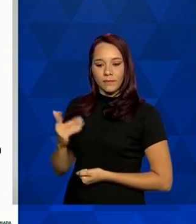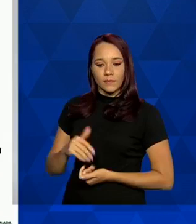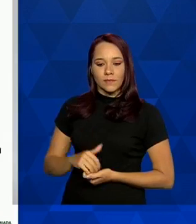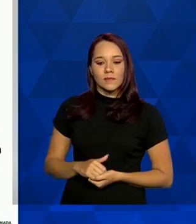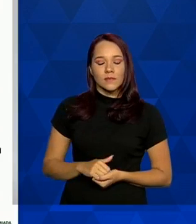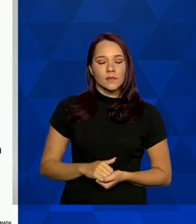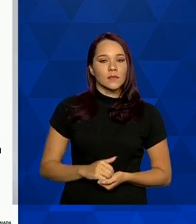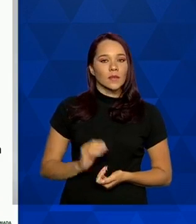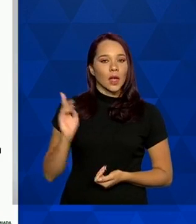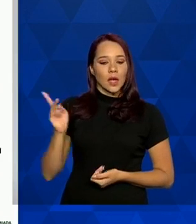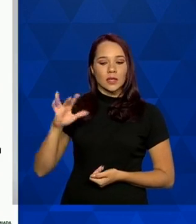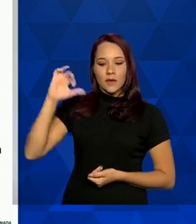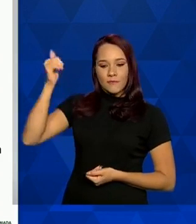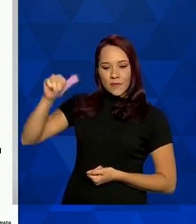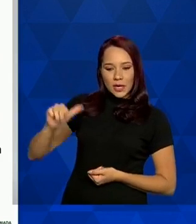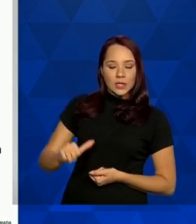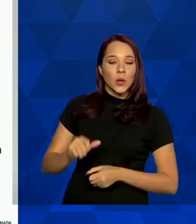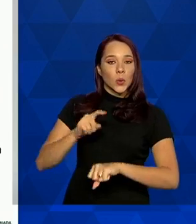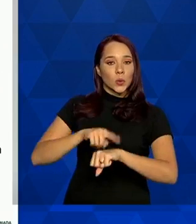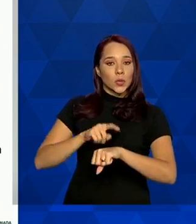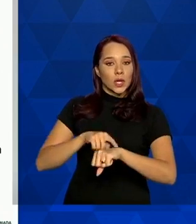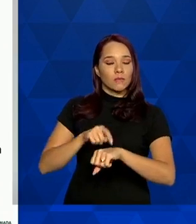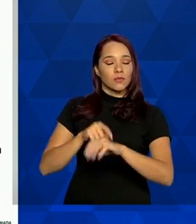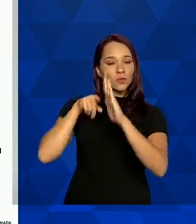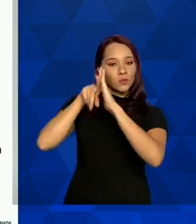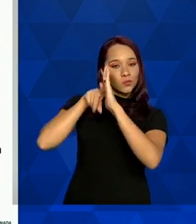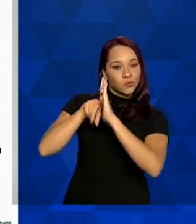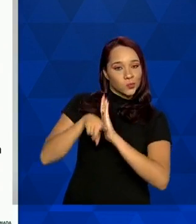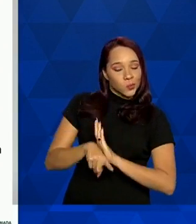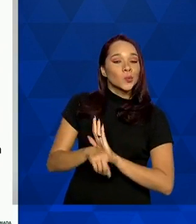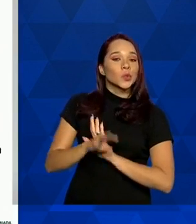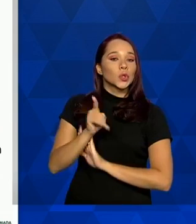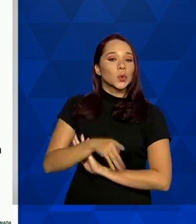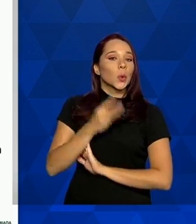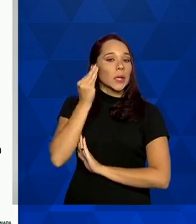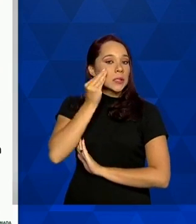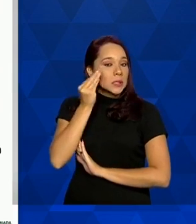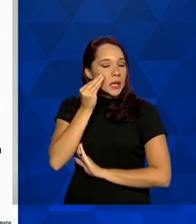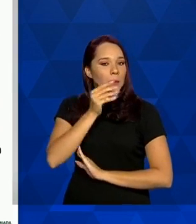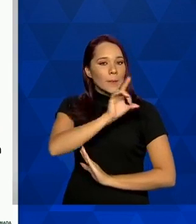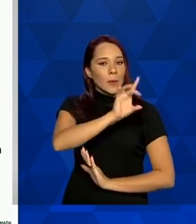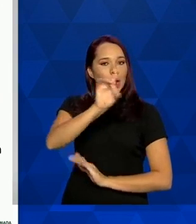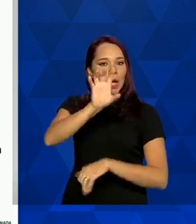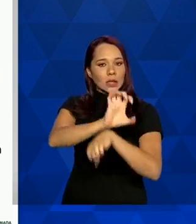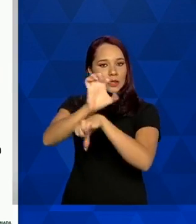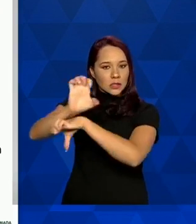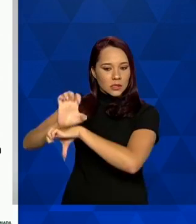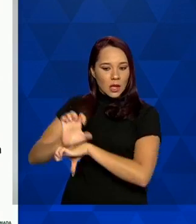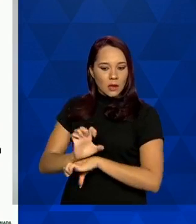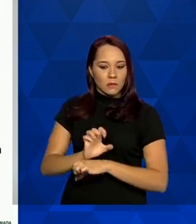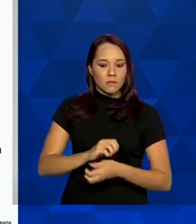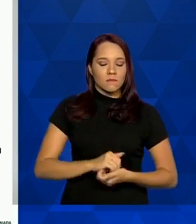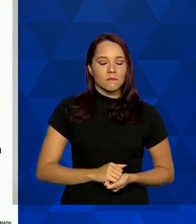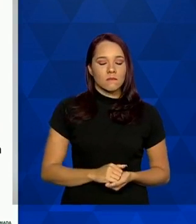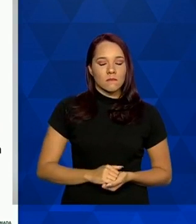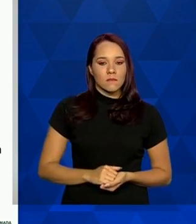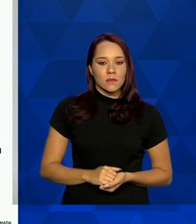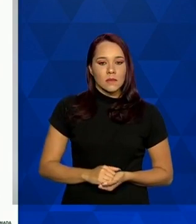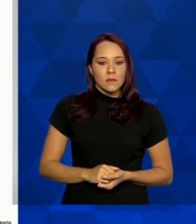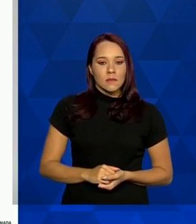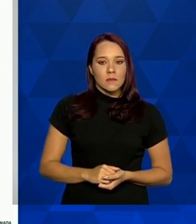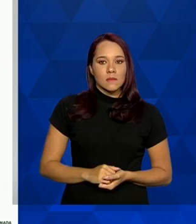avaliação então do tempo de análise desse exame por unidade federada próximo